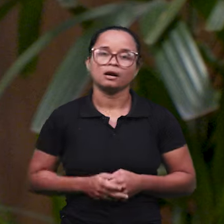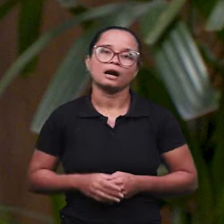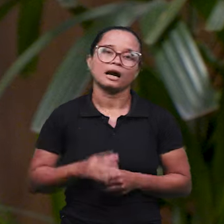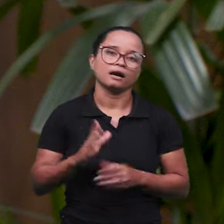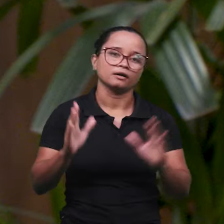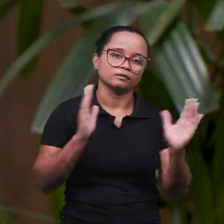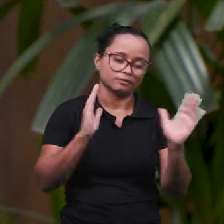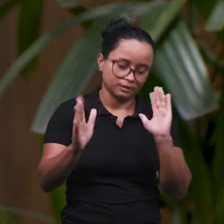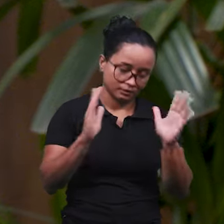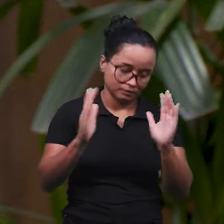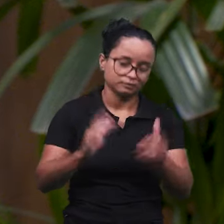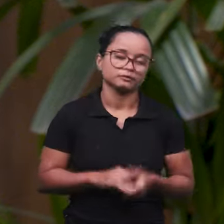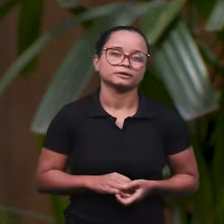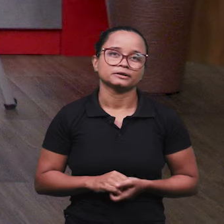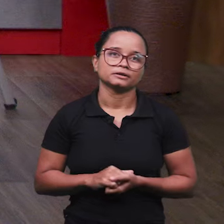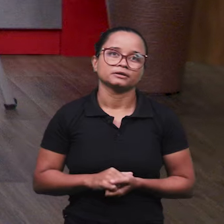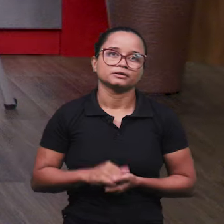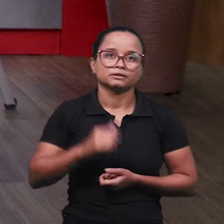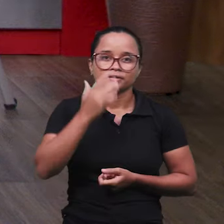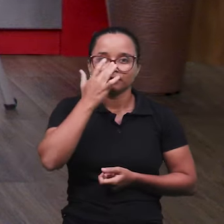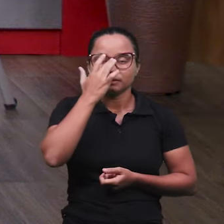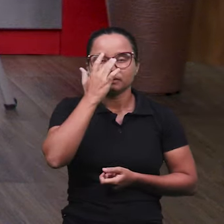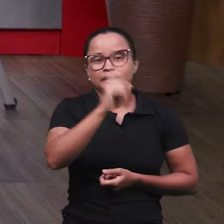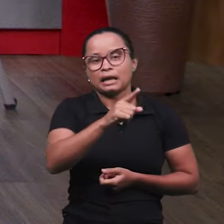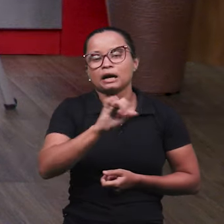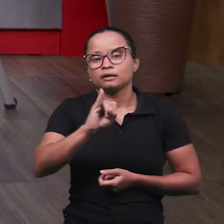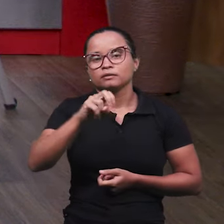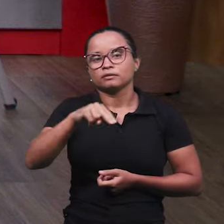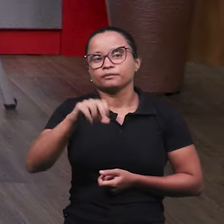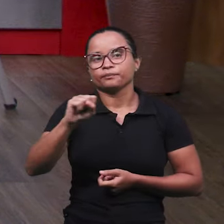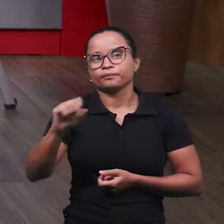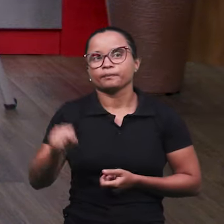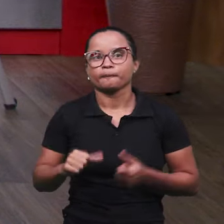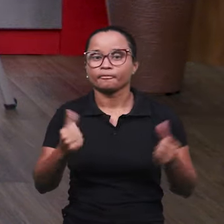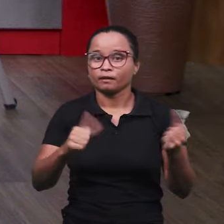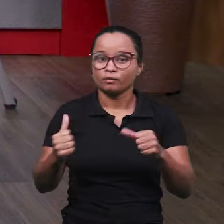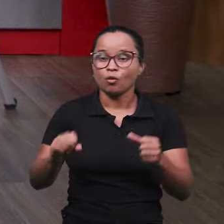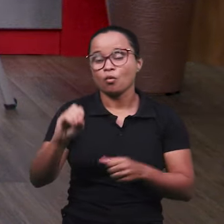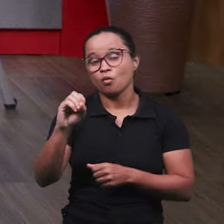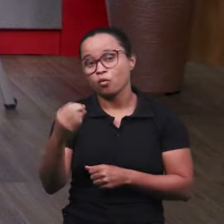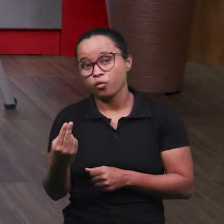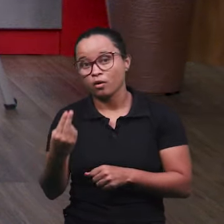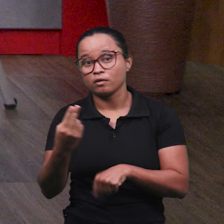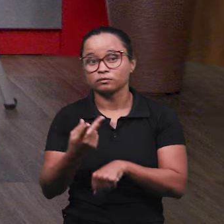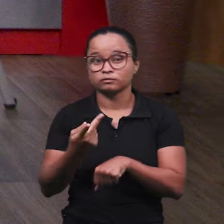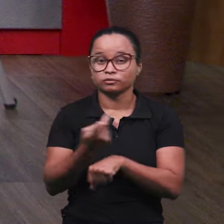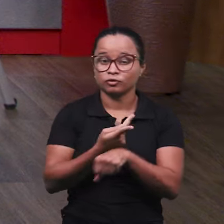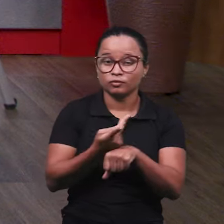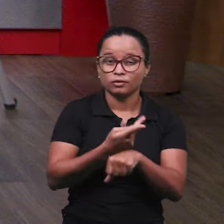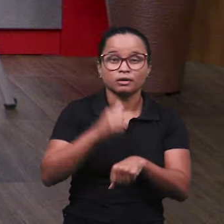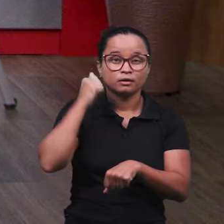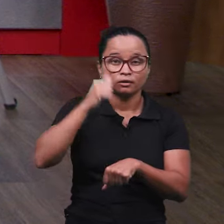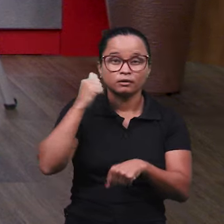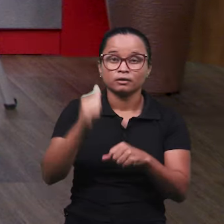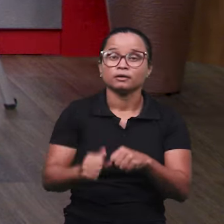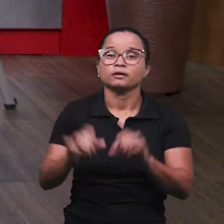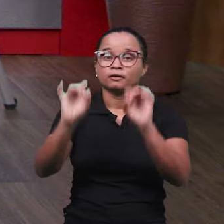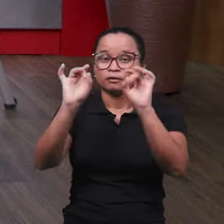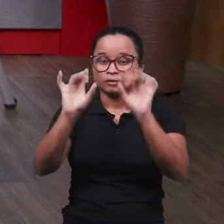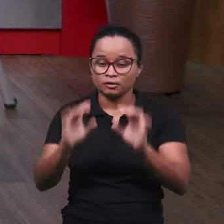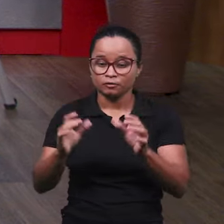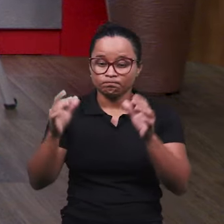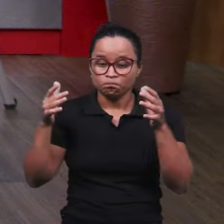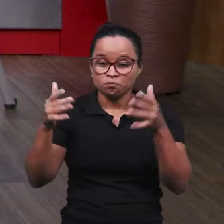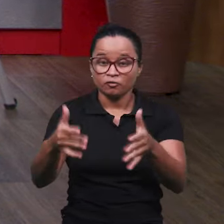por mais um tempo, a junta lá do INSS mesmo vai avaliar, ou busca um advogado, especialista em direito